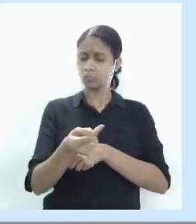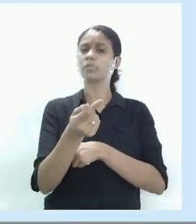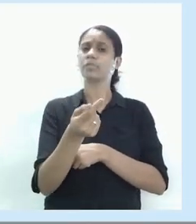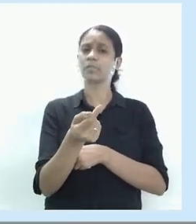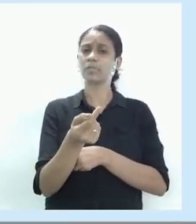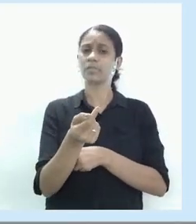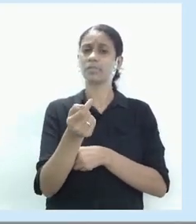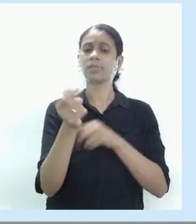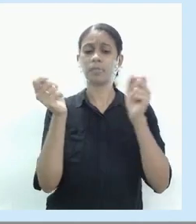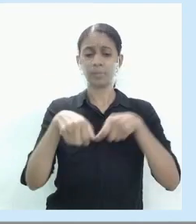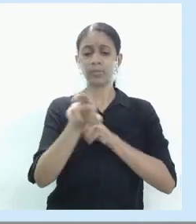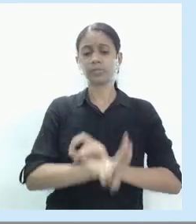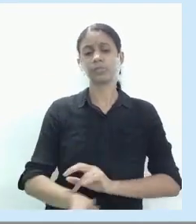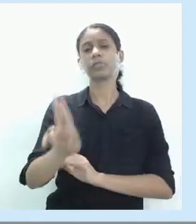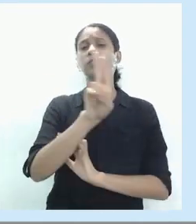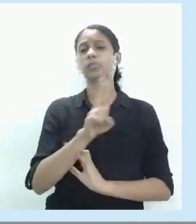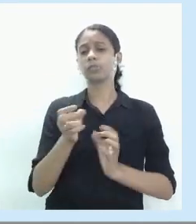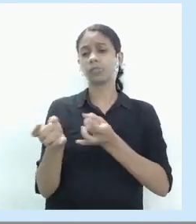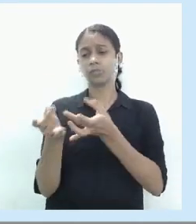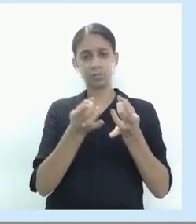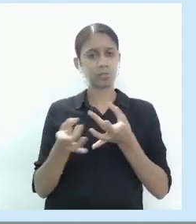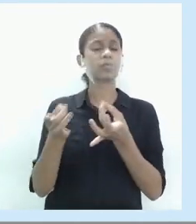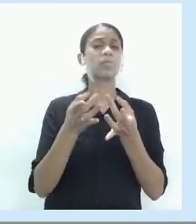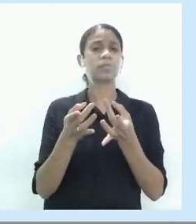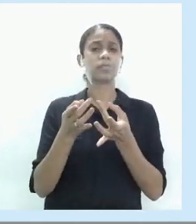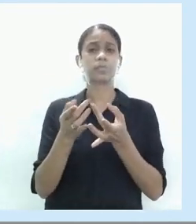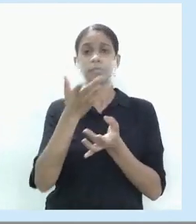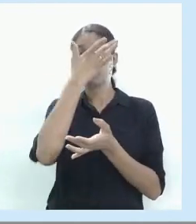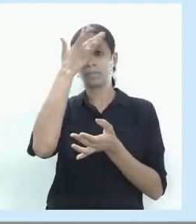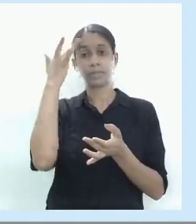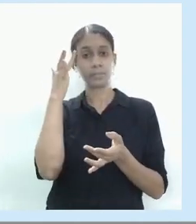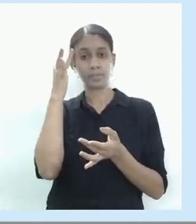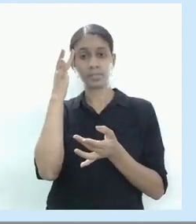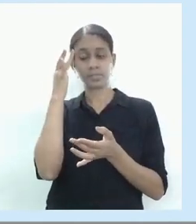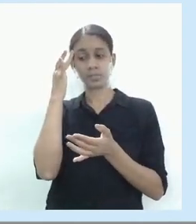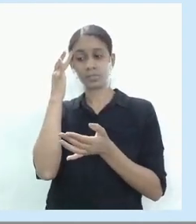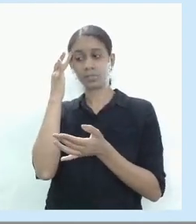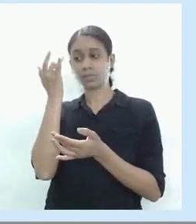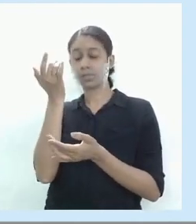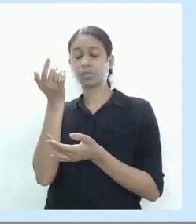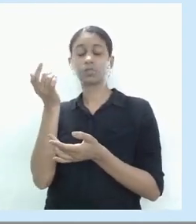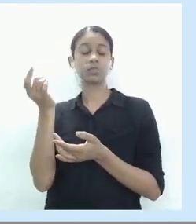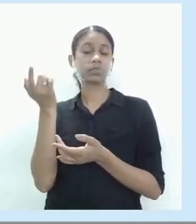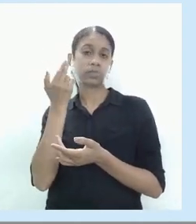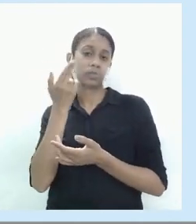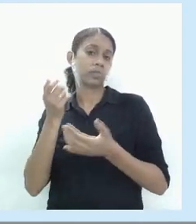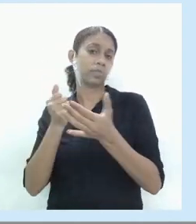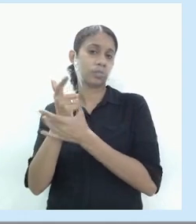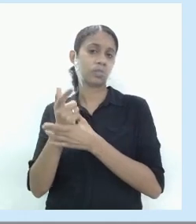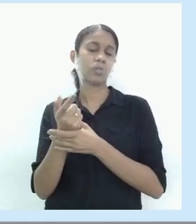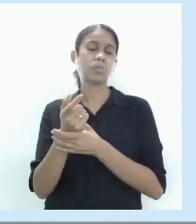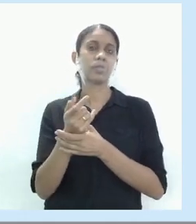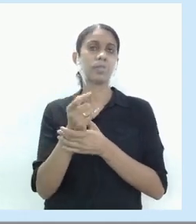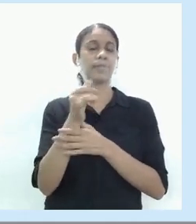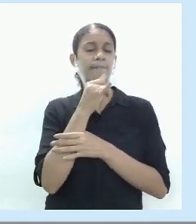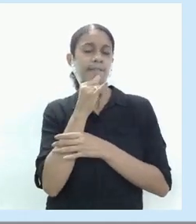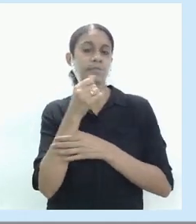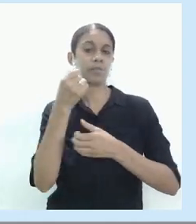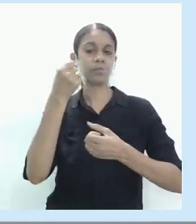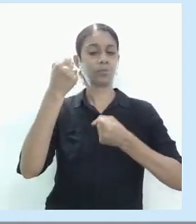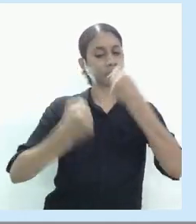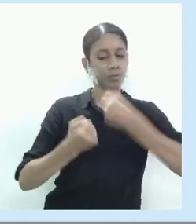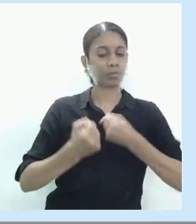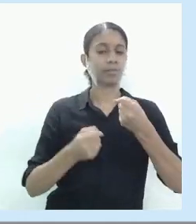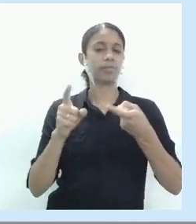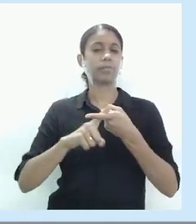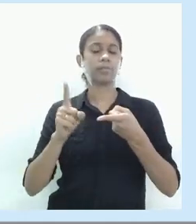comercializados para o consumidor final. Então, os bens duráveis, automóveis, móveis,